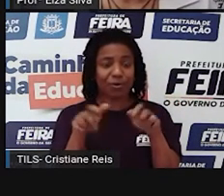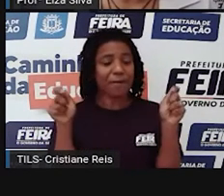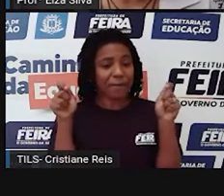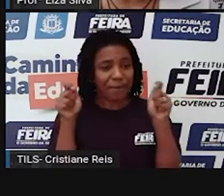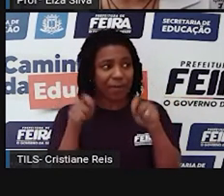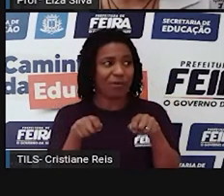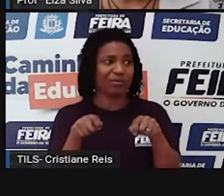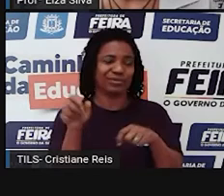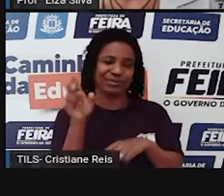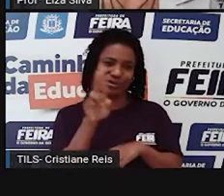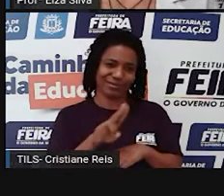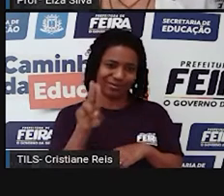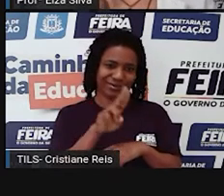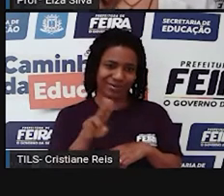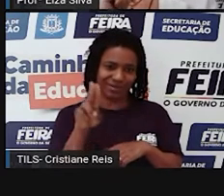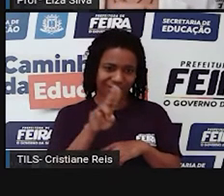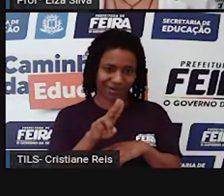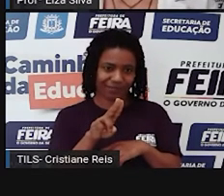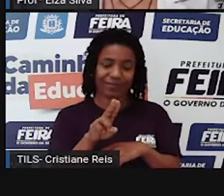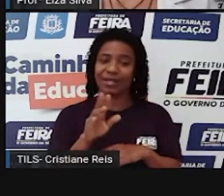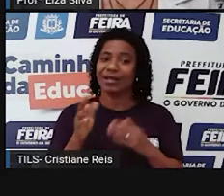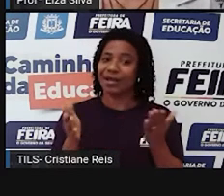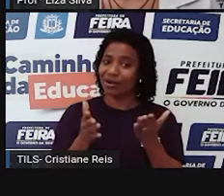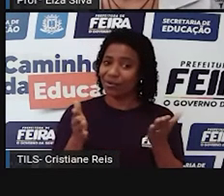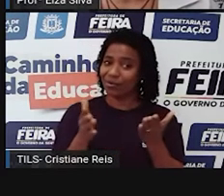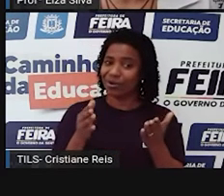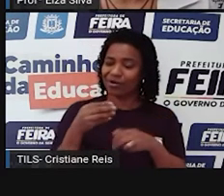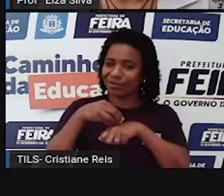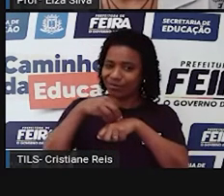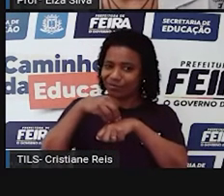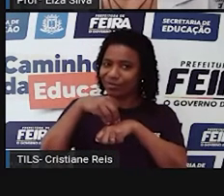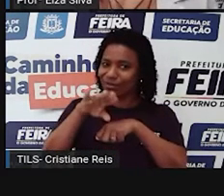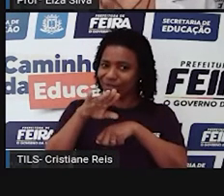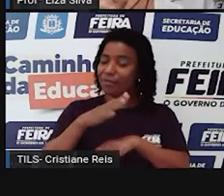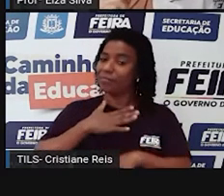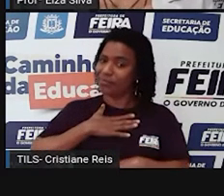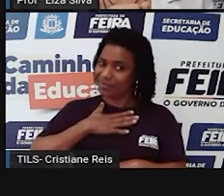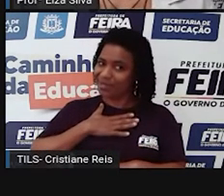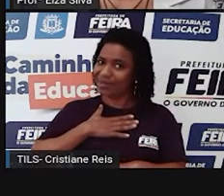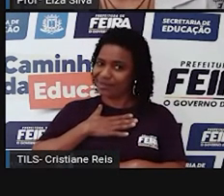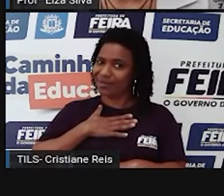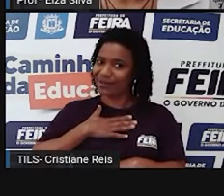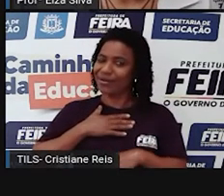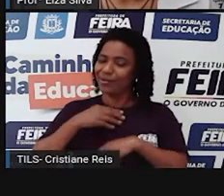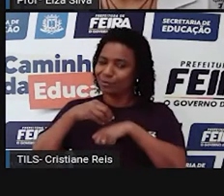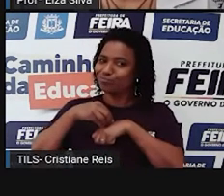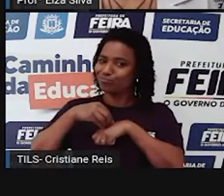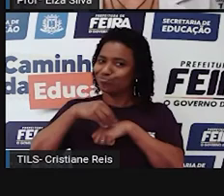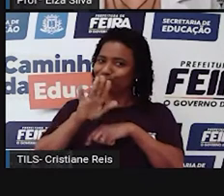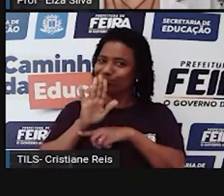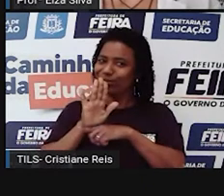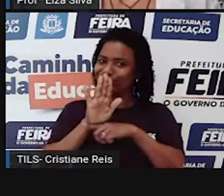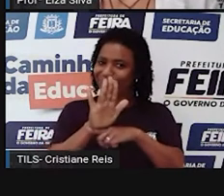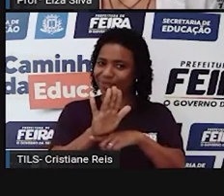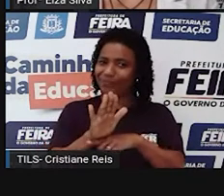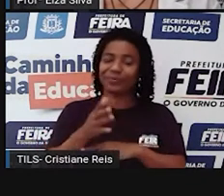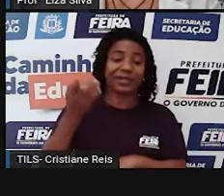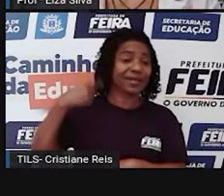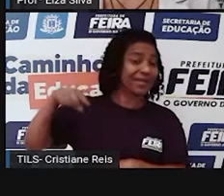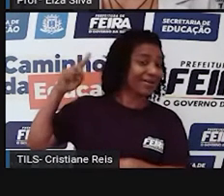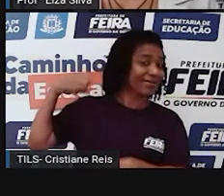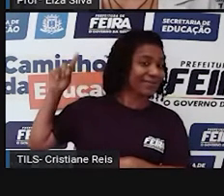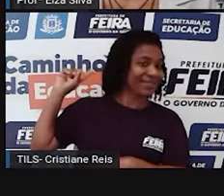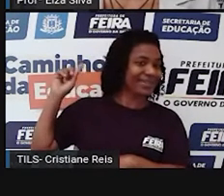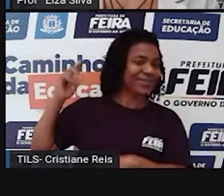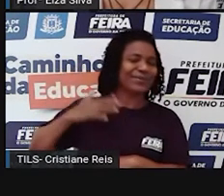desconhecidas E agora eu vou passar para vocês uma dica pessoal Quando eu estava estudando inglês eu